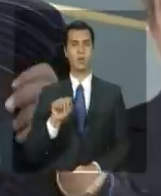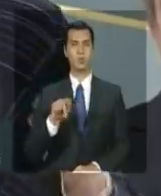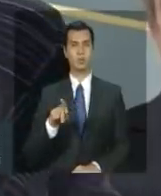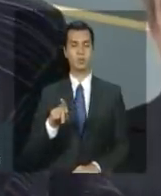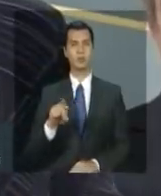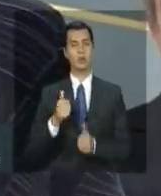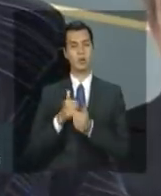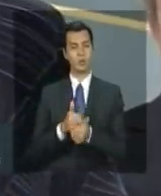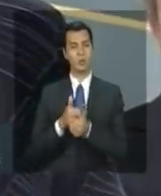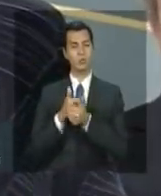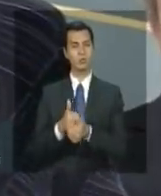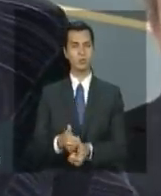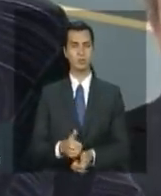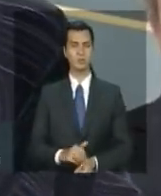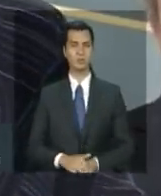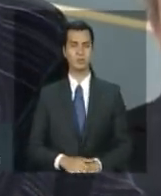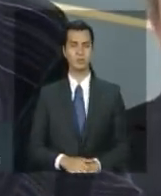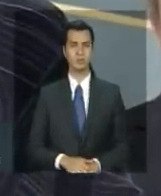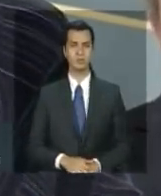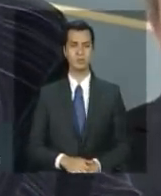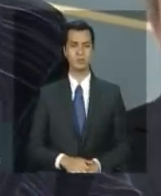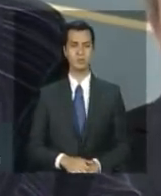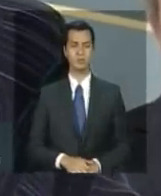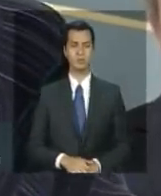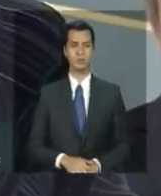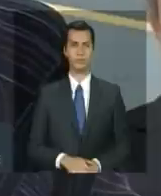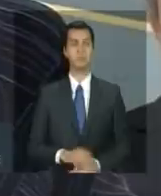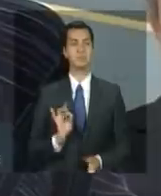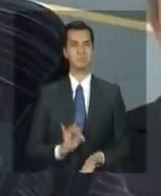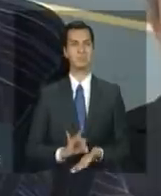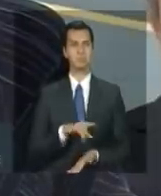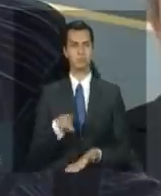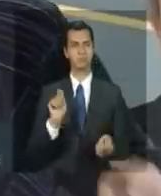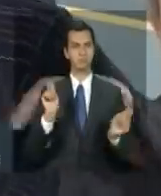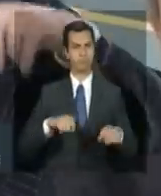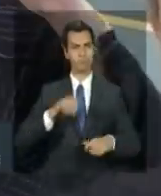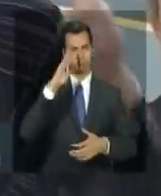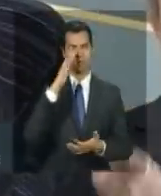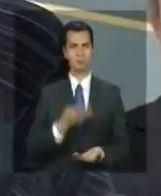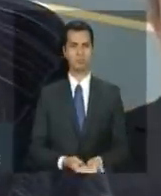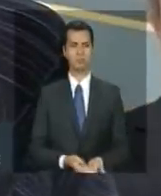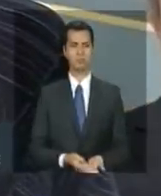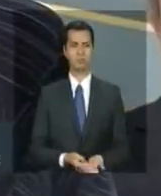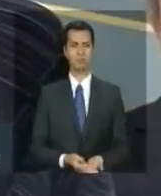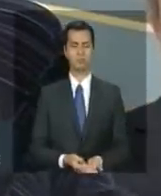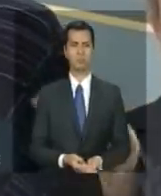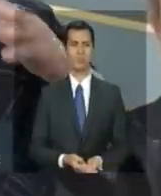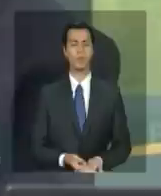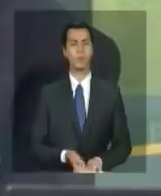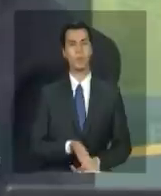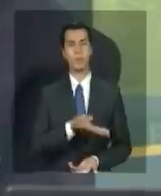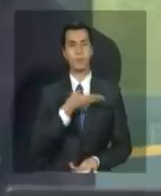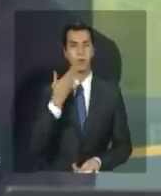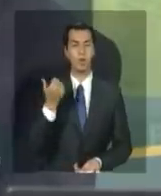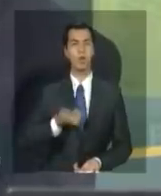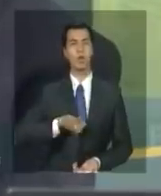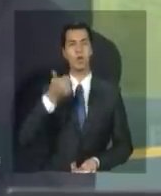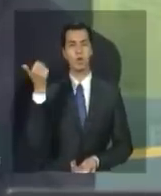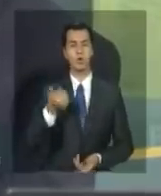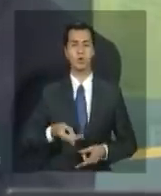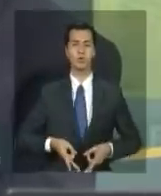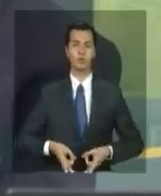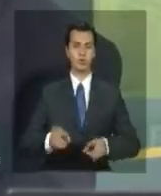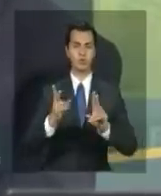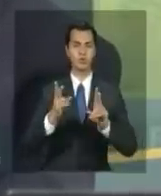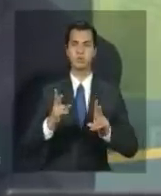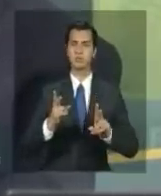na verdade podem ter certeza não tem solução de continuidade não tem interrupção